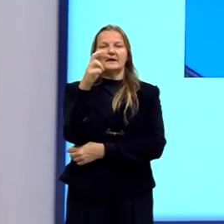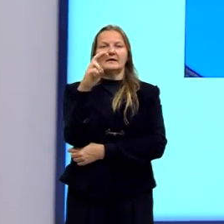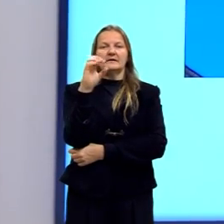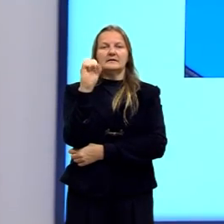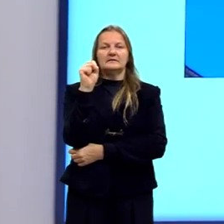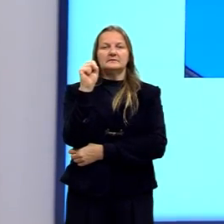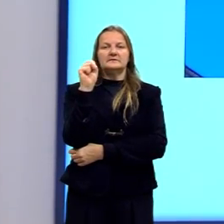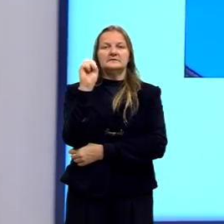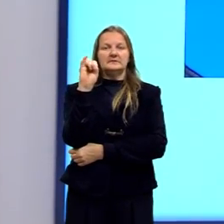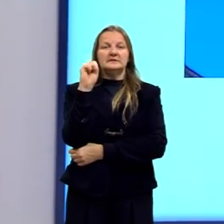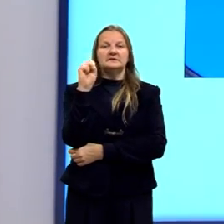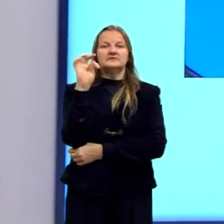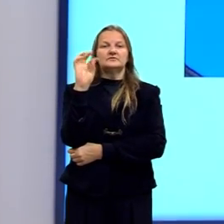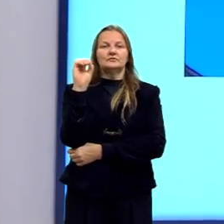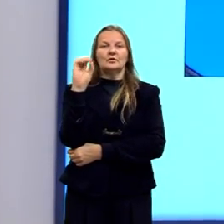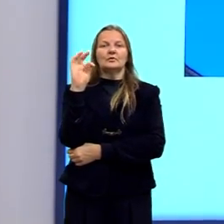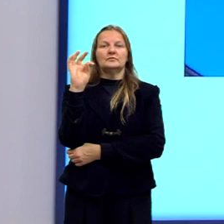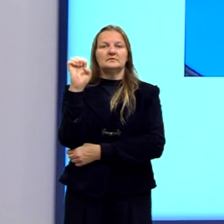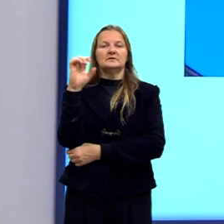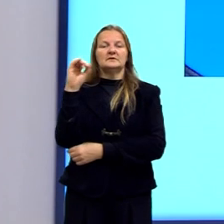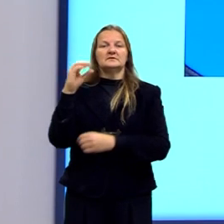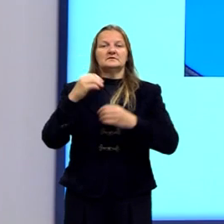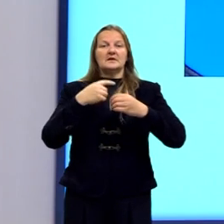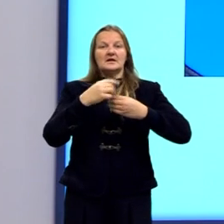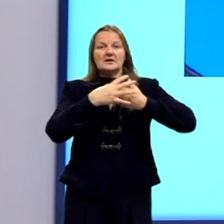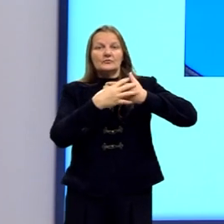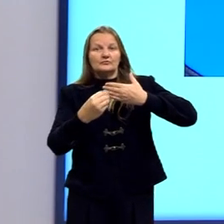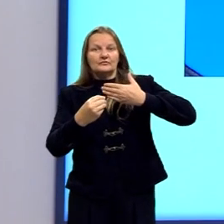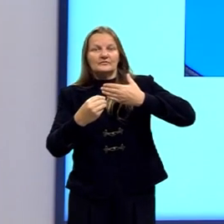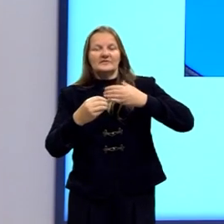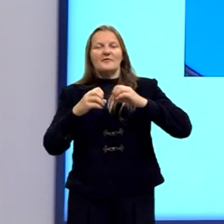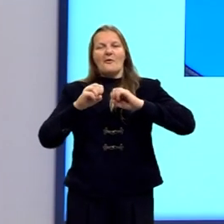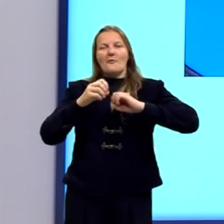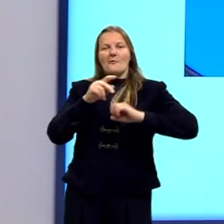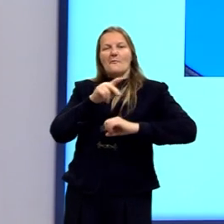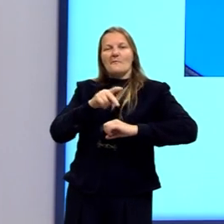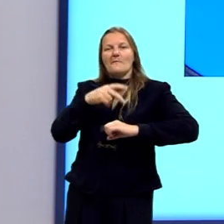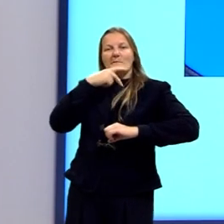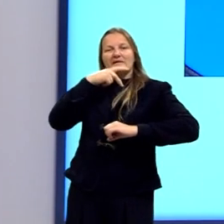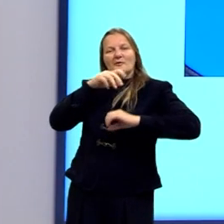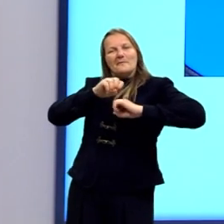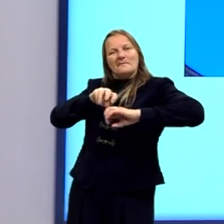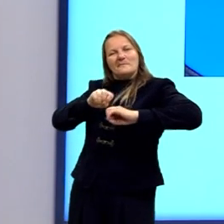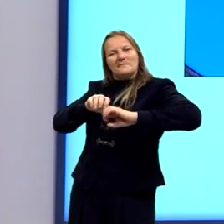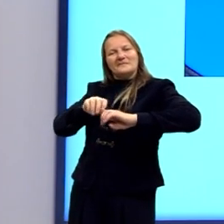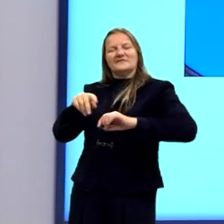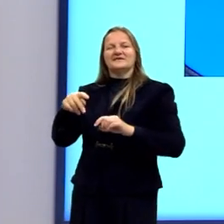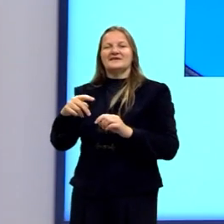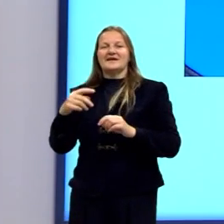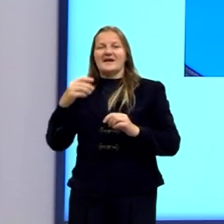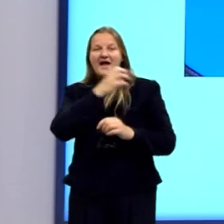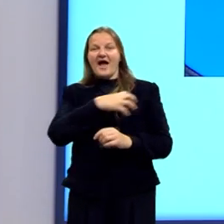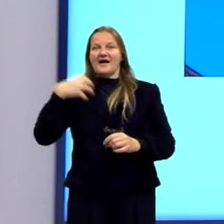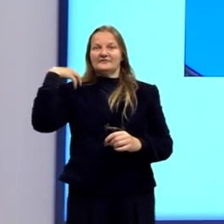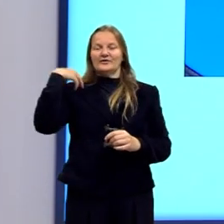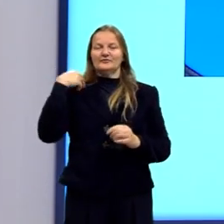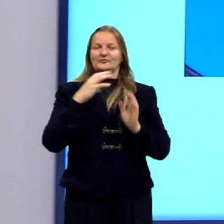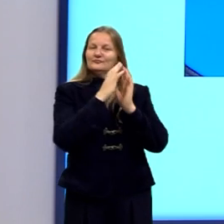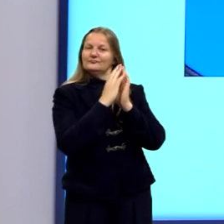ver que um está sendo discípulo do outro, utilizando-se das ideias do outro, do anterior, para